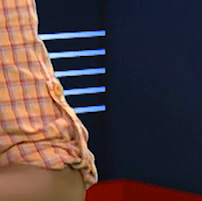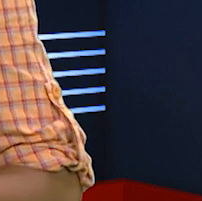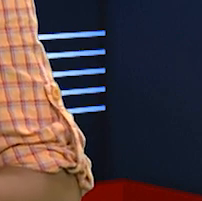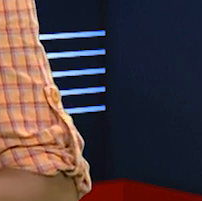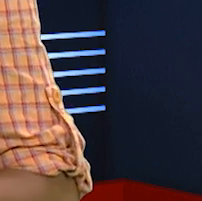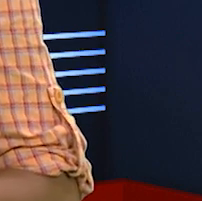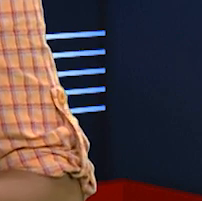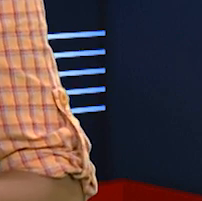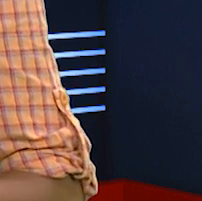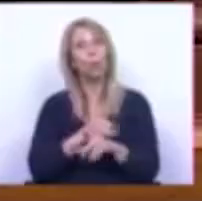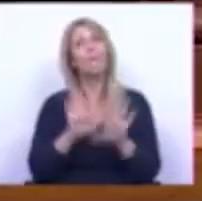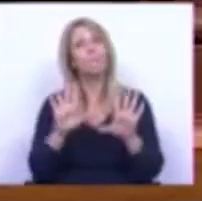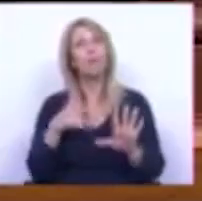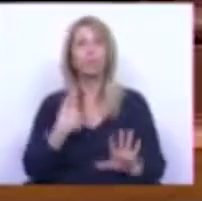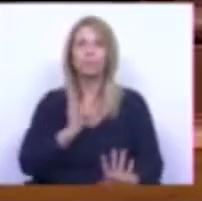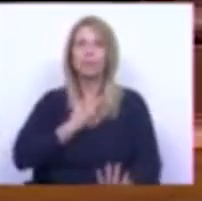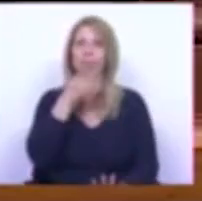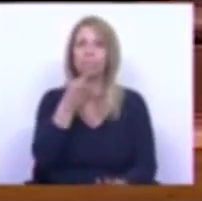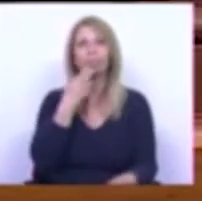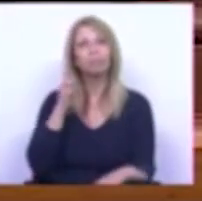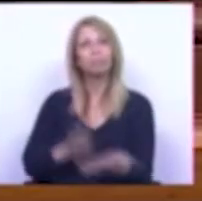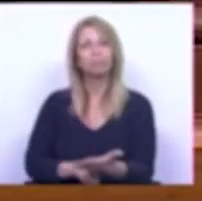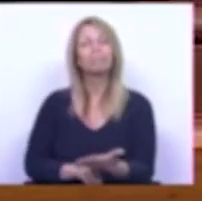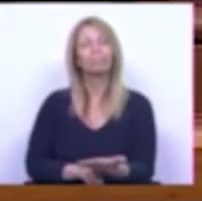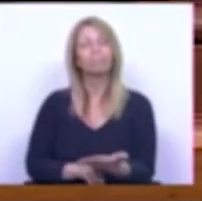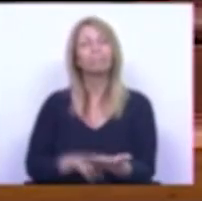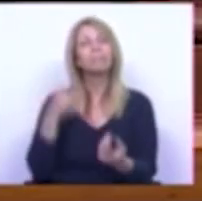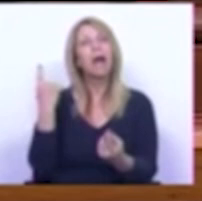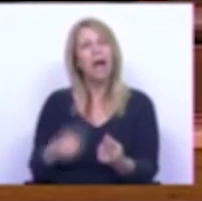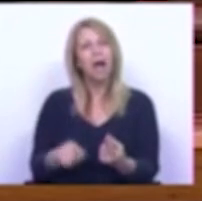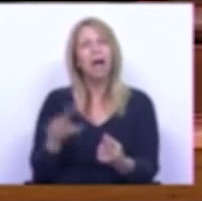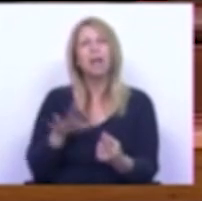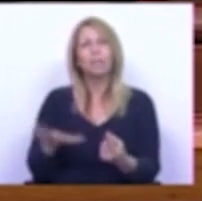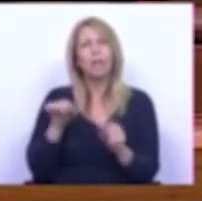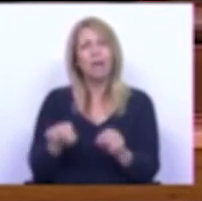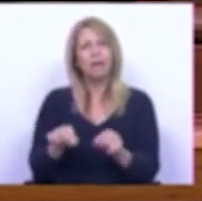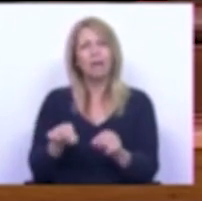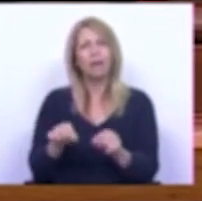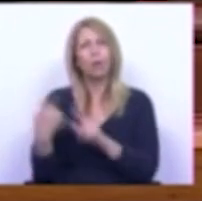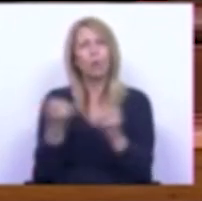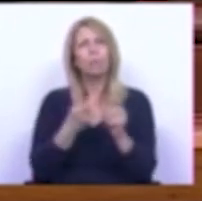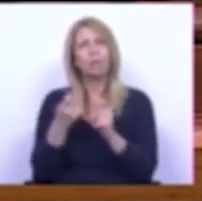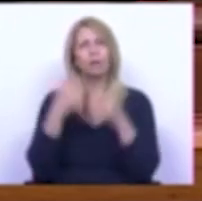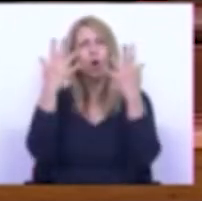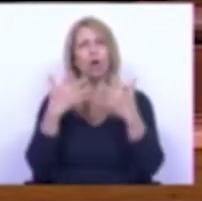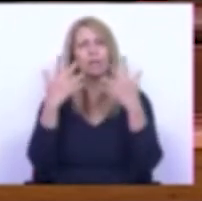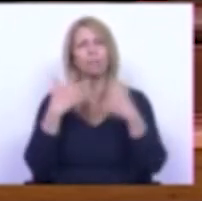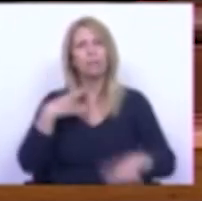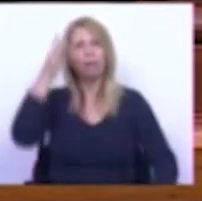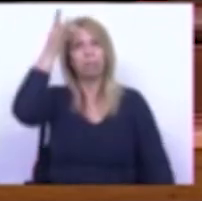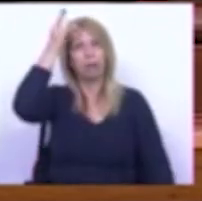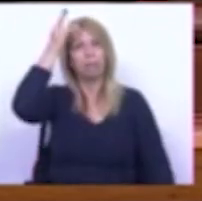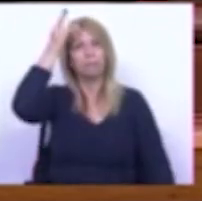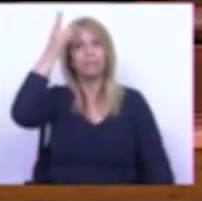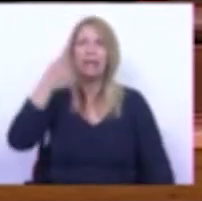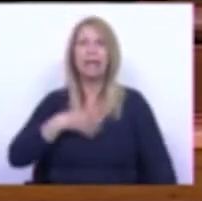maioria parlamentar. Há um episódio deste debate orçamental que não me sai da cabeça e queria